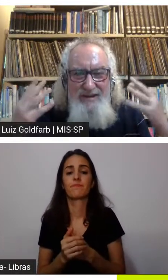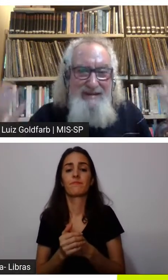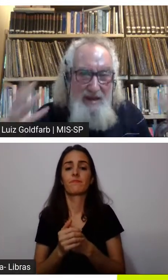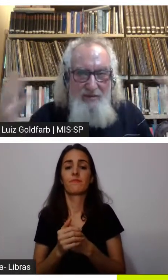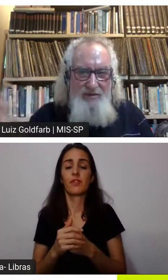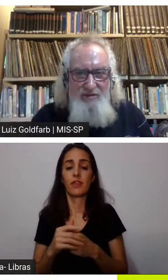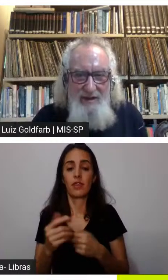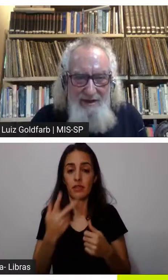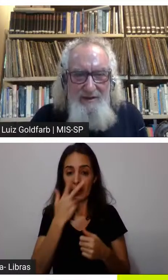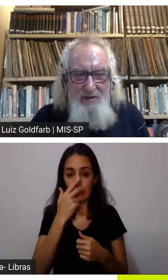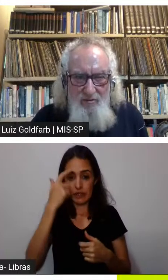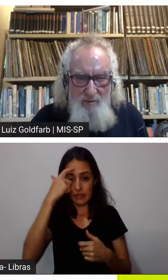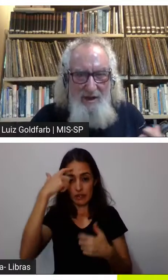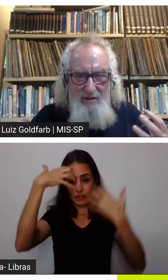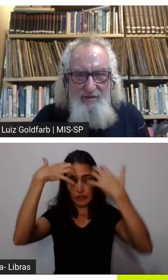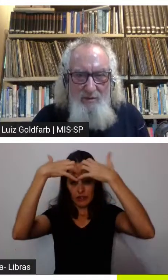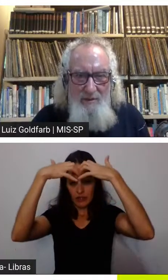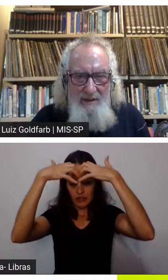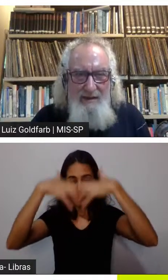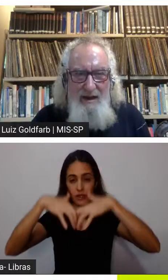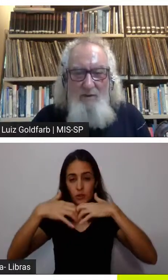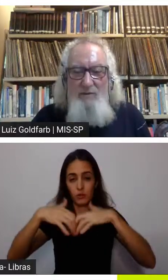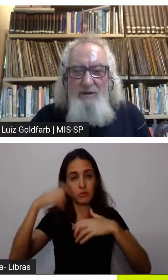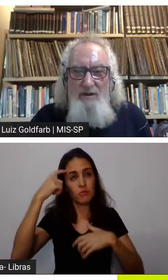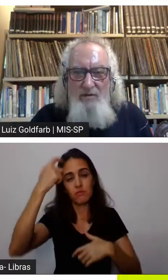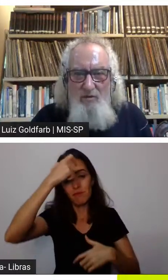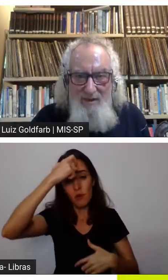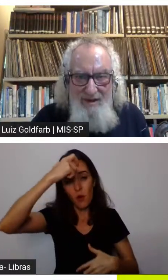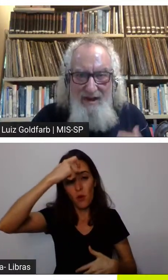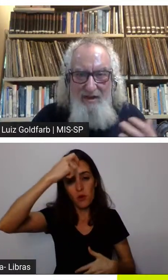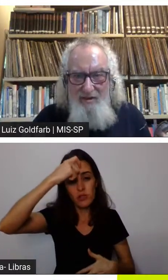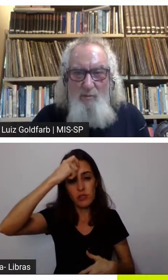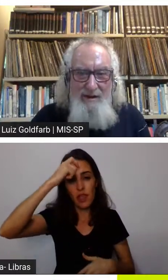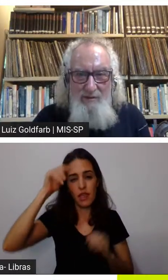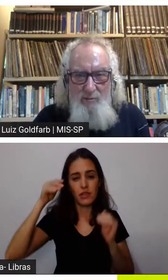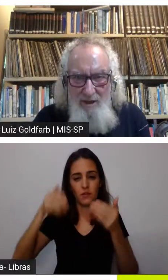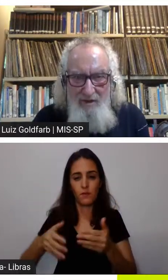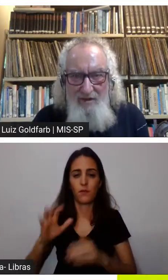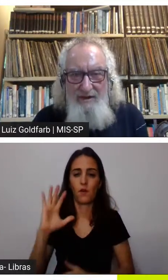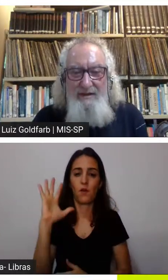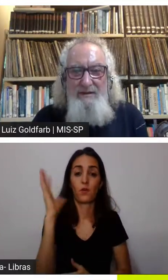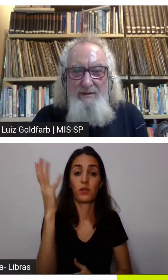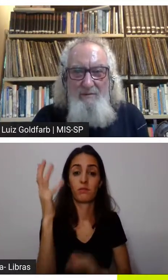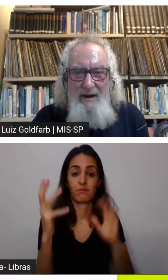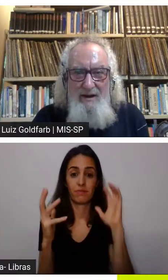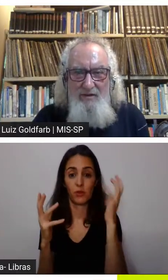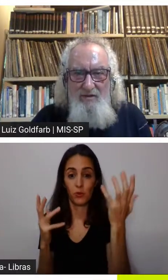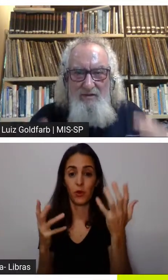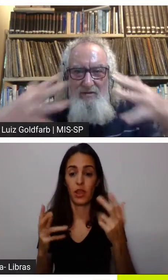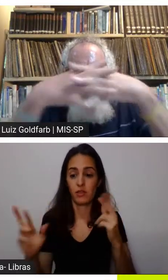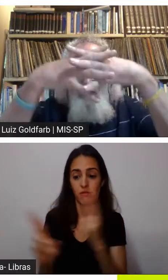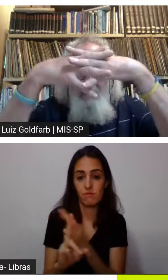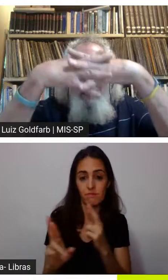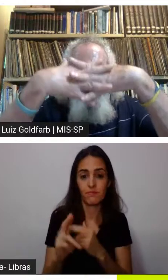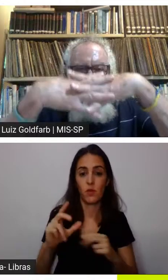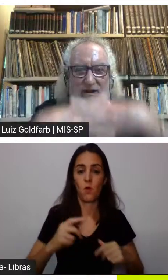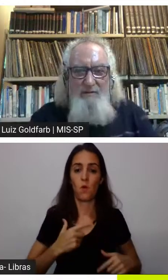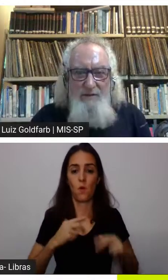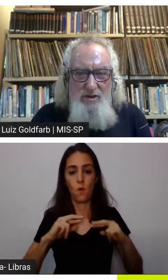uma lucidez sobre a questão ambiental sobre essa relação com a natureza mais